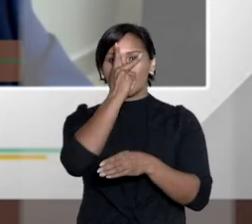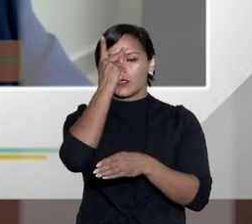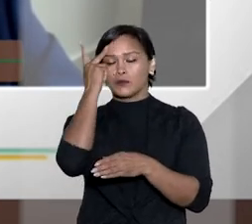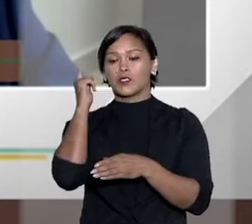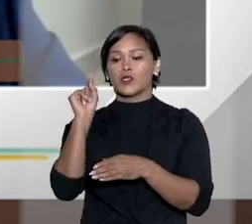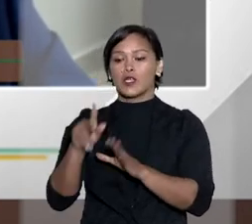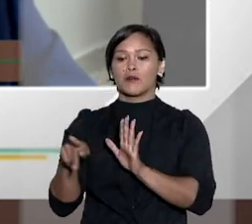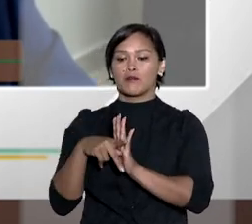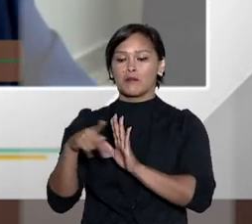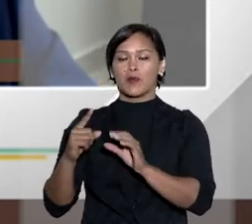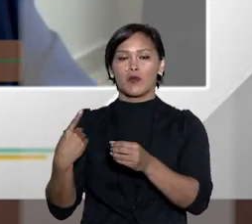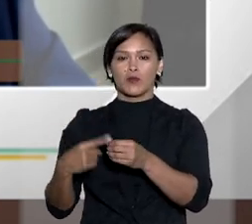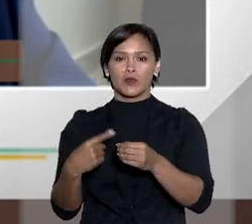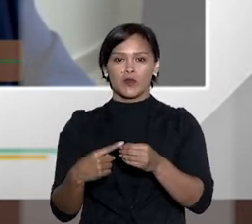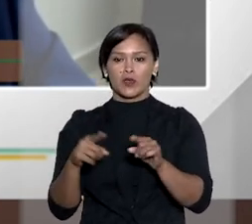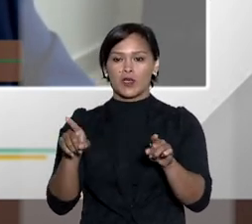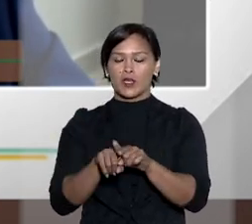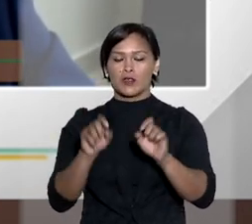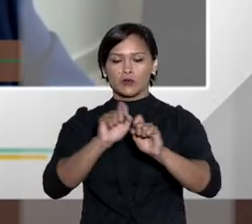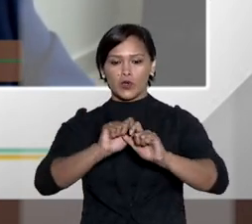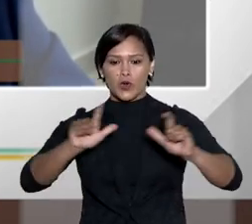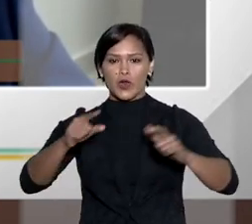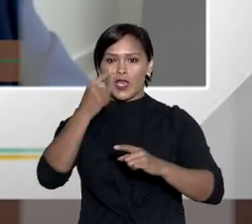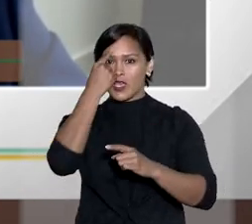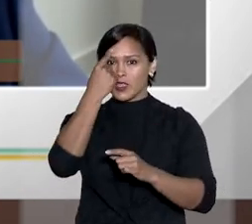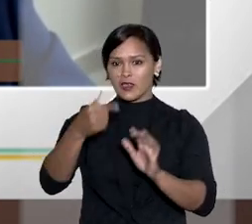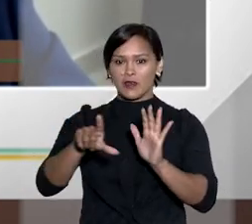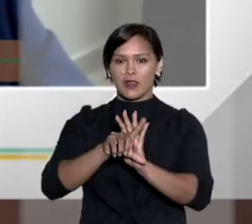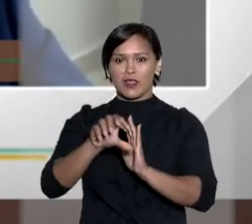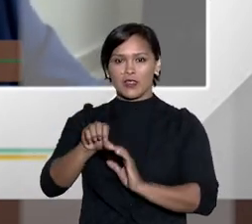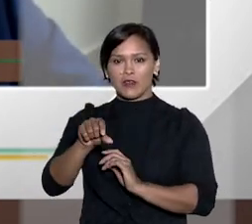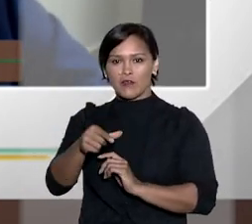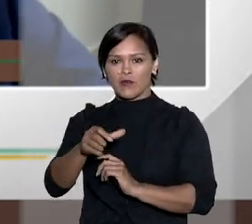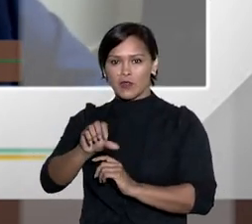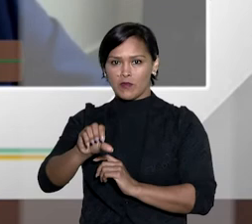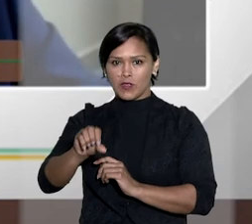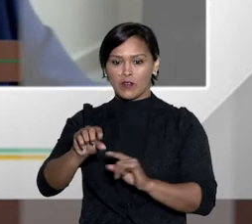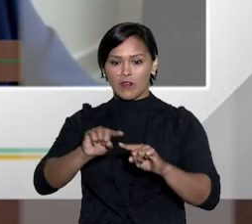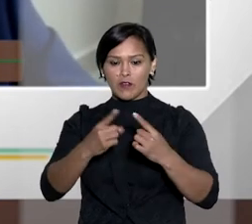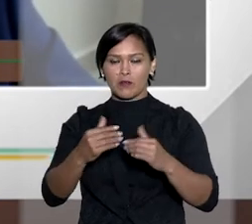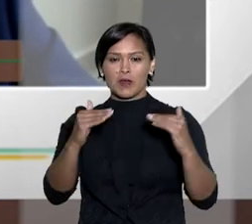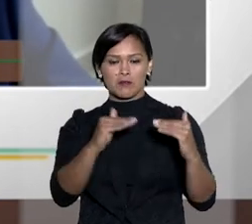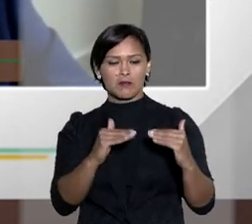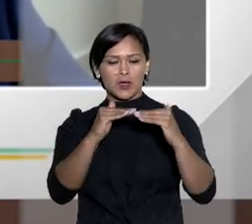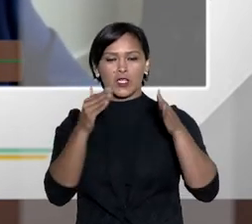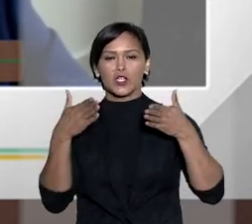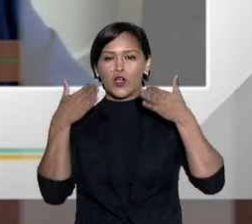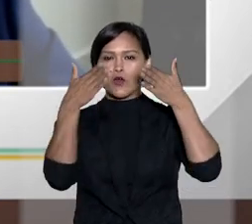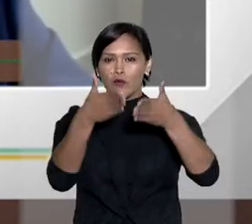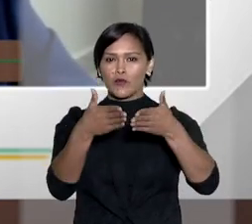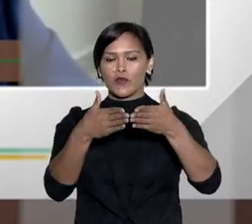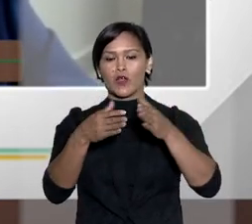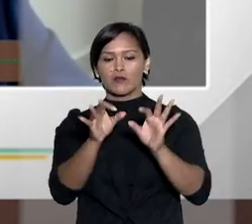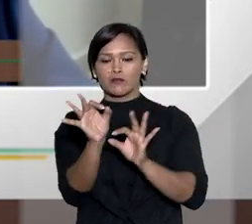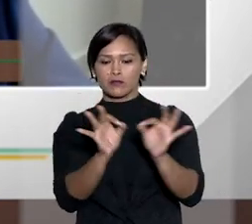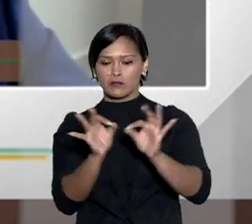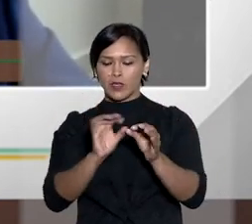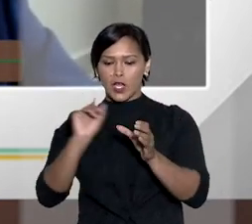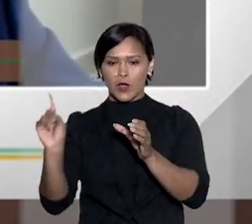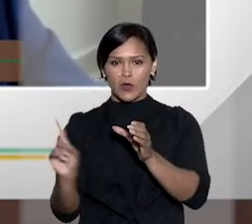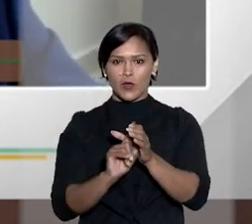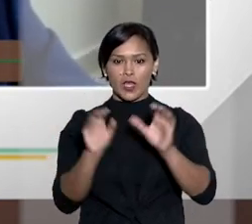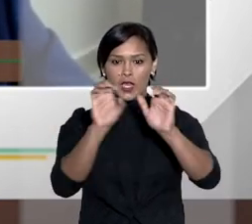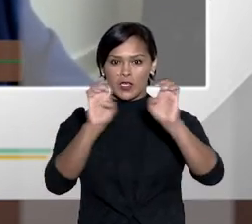mediante composição das pessoas ali no local essa ideia foi ampliada pela lei de 1999 mas